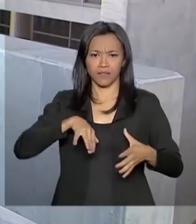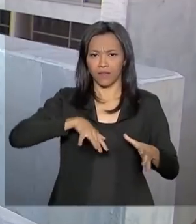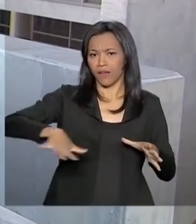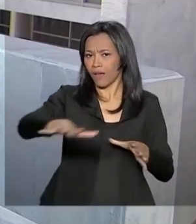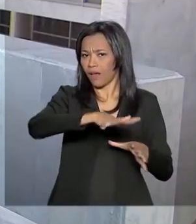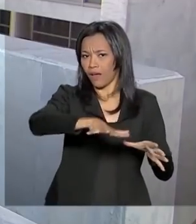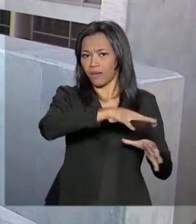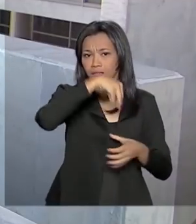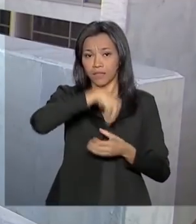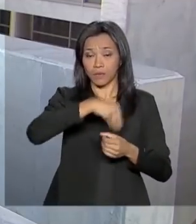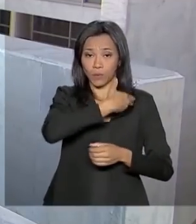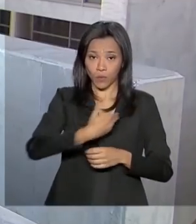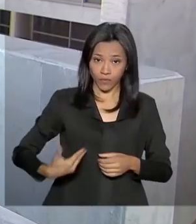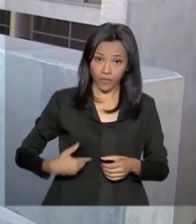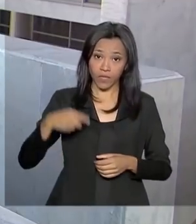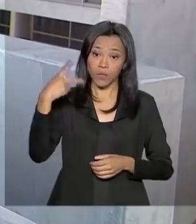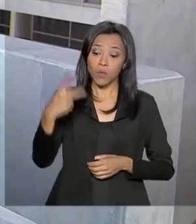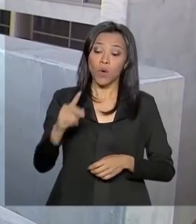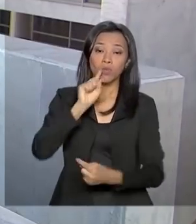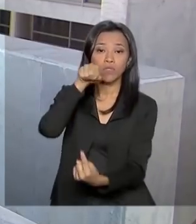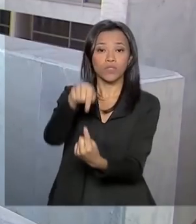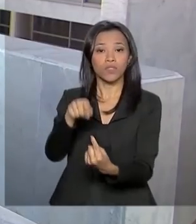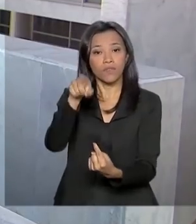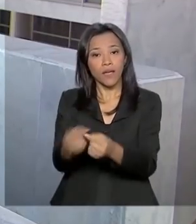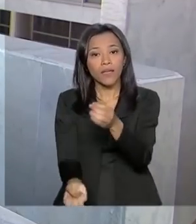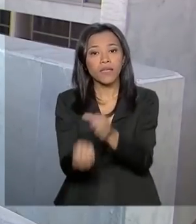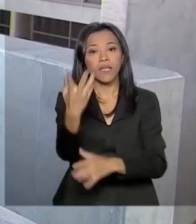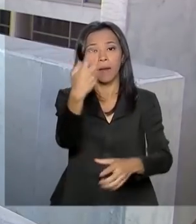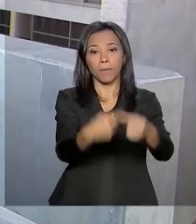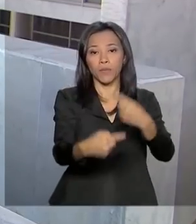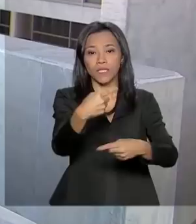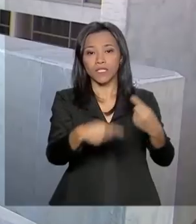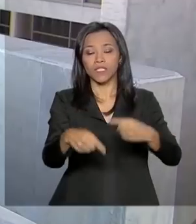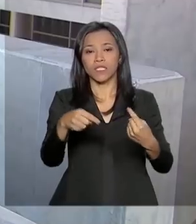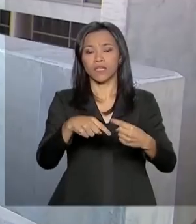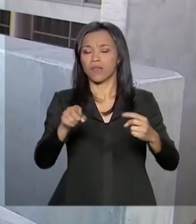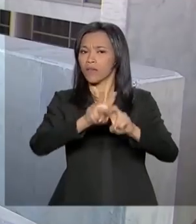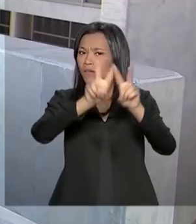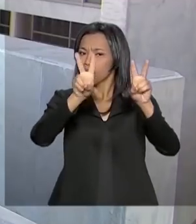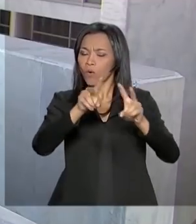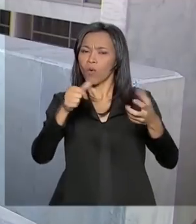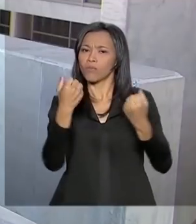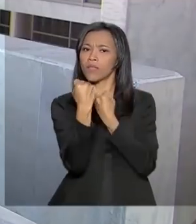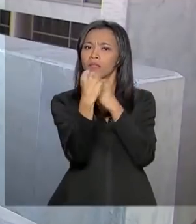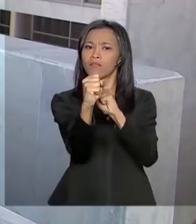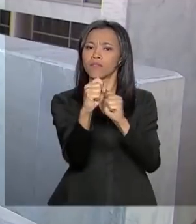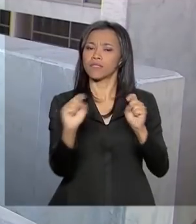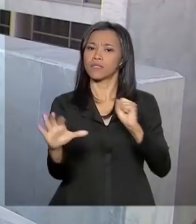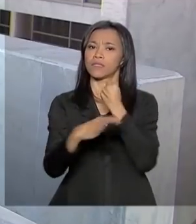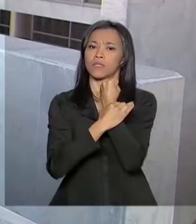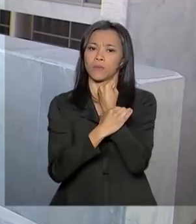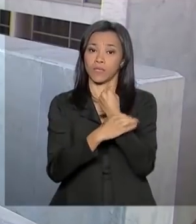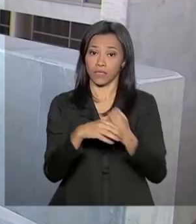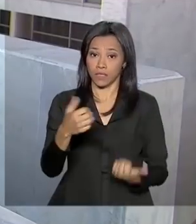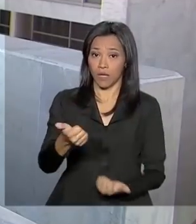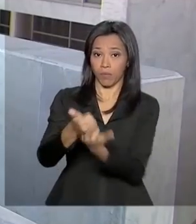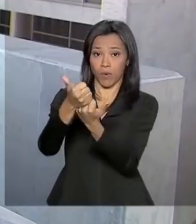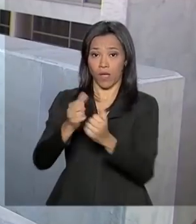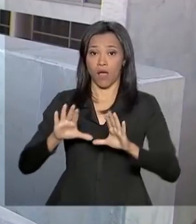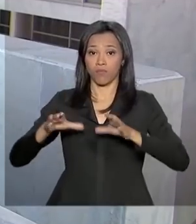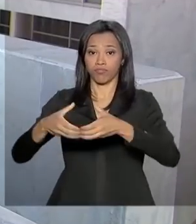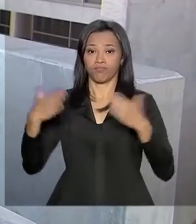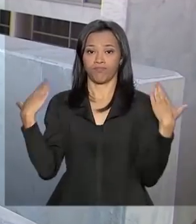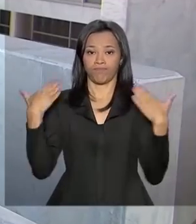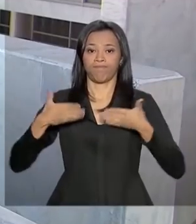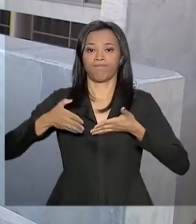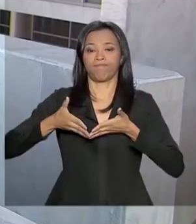do Ministério está estabelecer políticas ligadas à defesa e à segurança nacional e dar o direcionamento à Marinha, ao Exército e